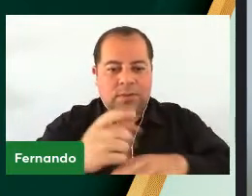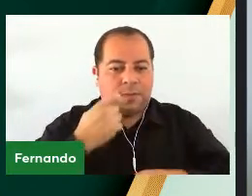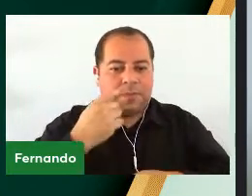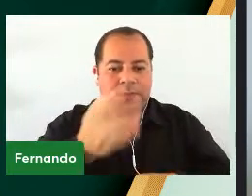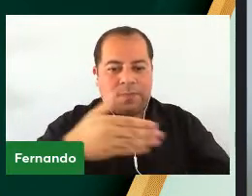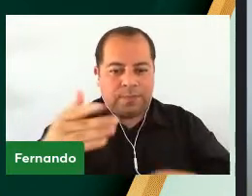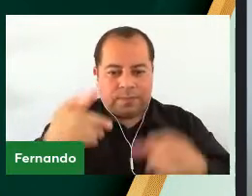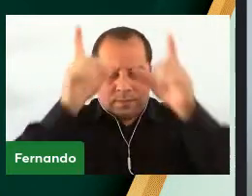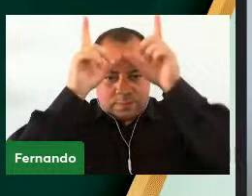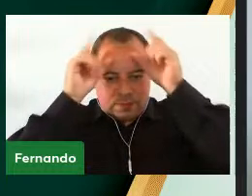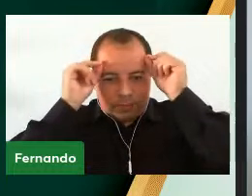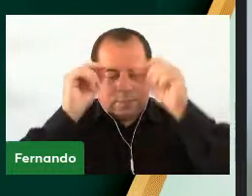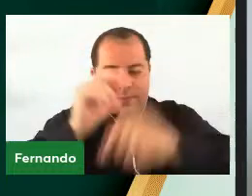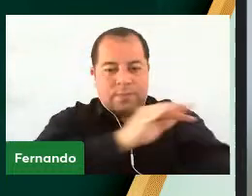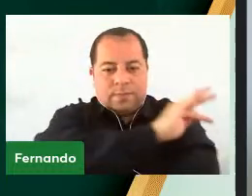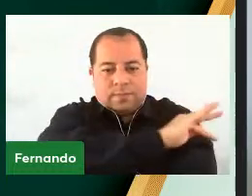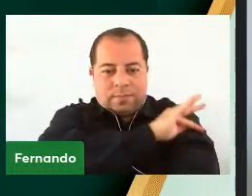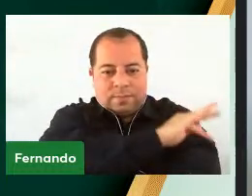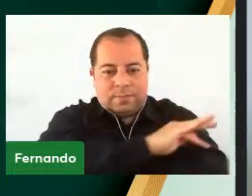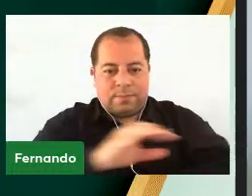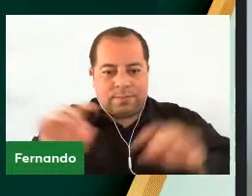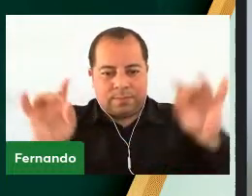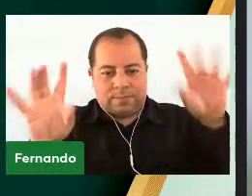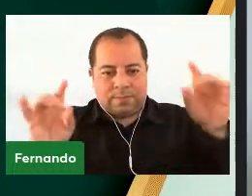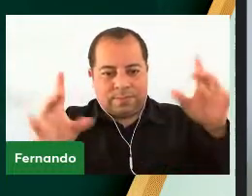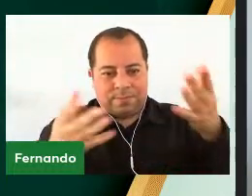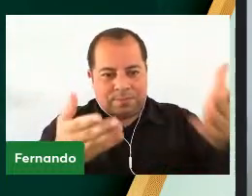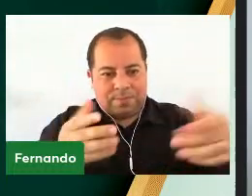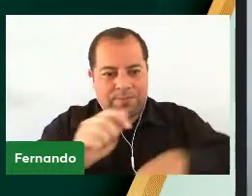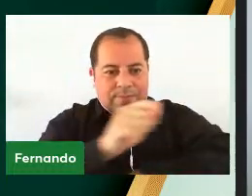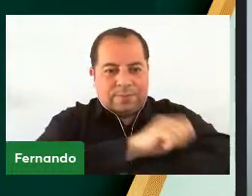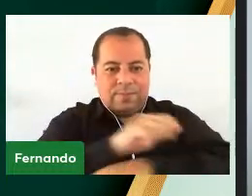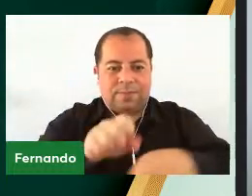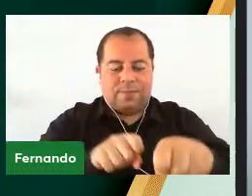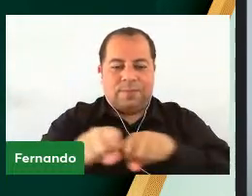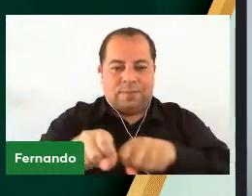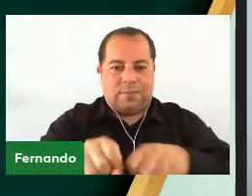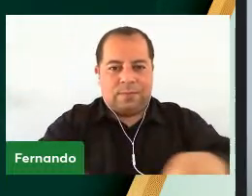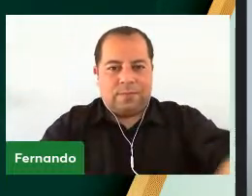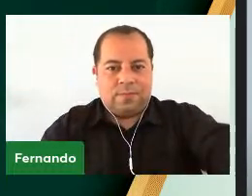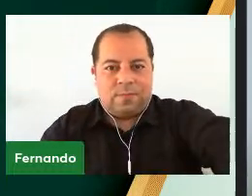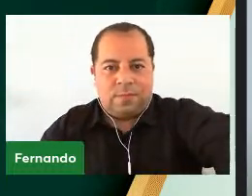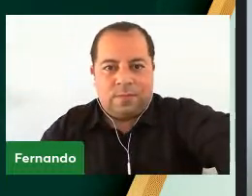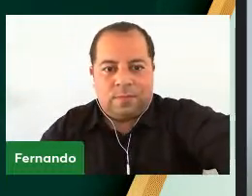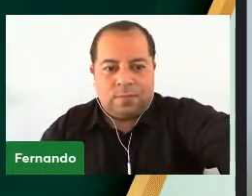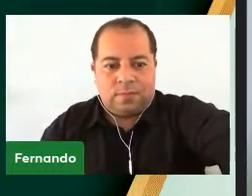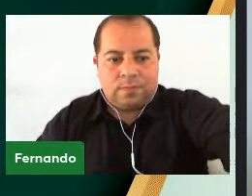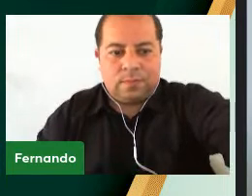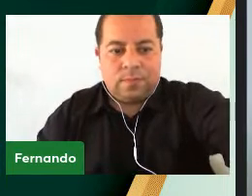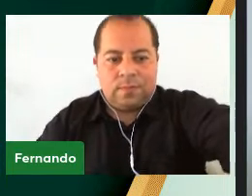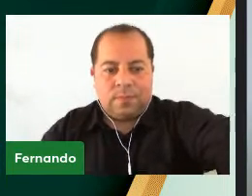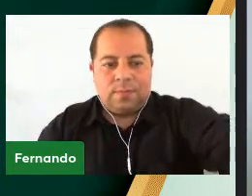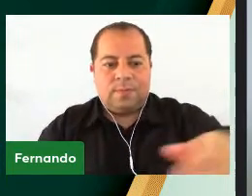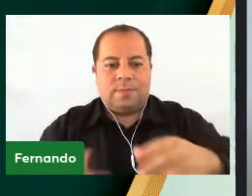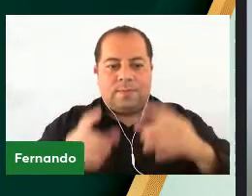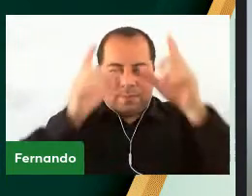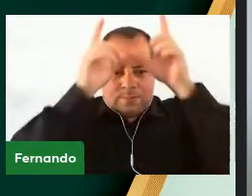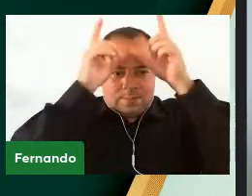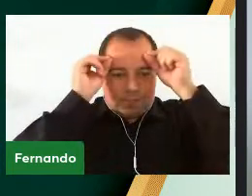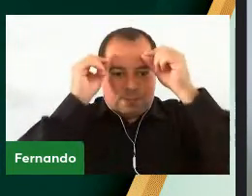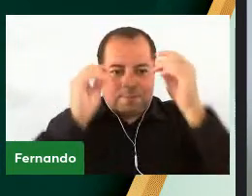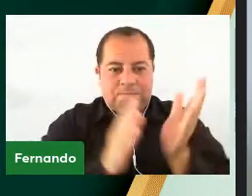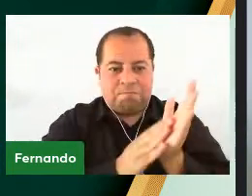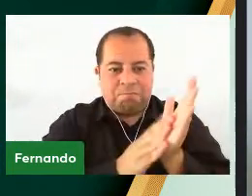Enfermagem e Farmácia e, especial, os formandos, principalmente os formandos do curso de Enfermagem. Desejo uma